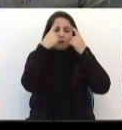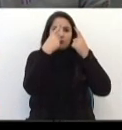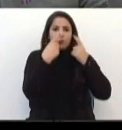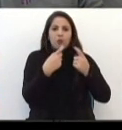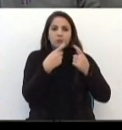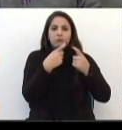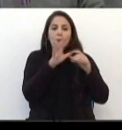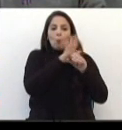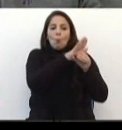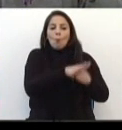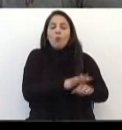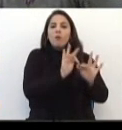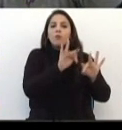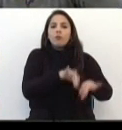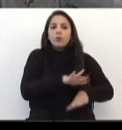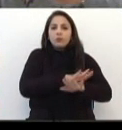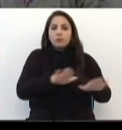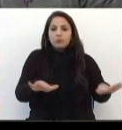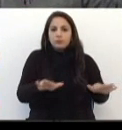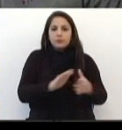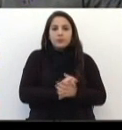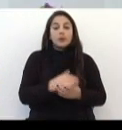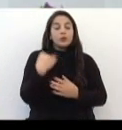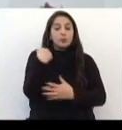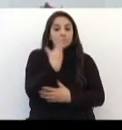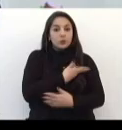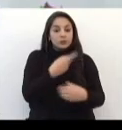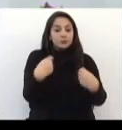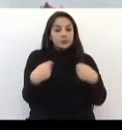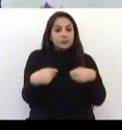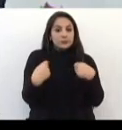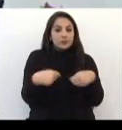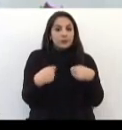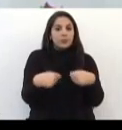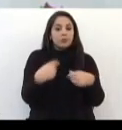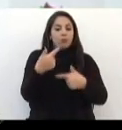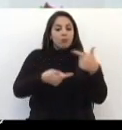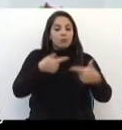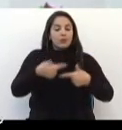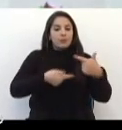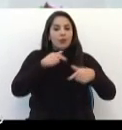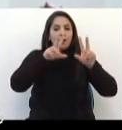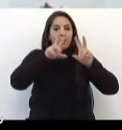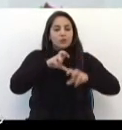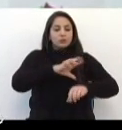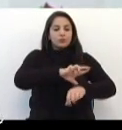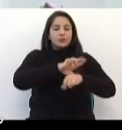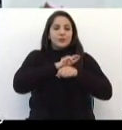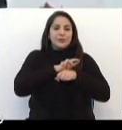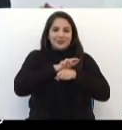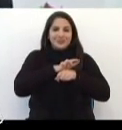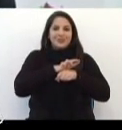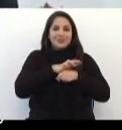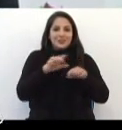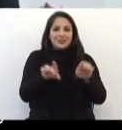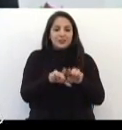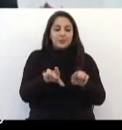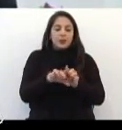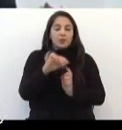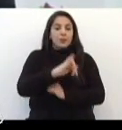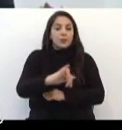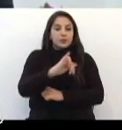parar Nós precisamos É um alerta para nós Que nós precisamos Trabalhar a questão da segurança É importante nós